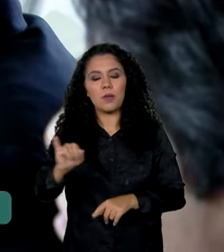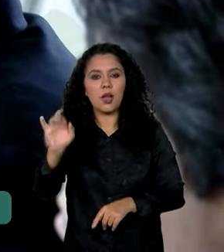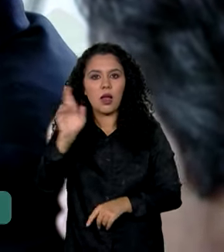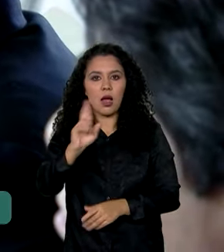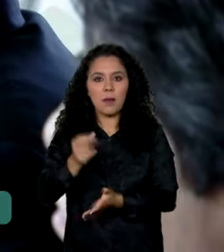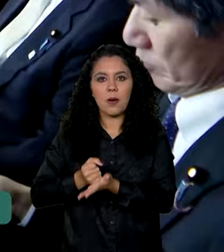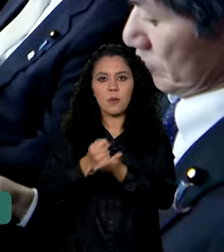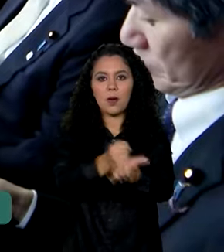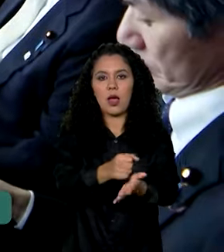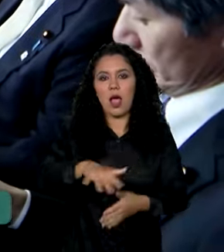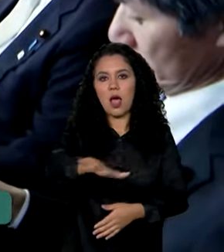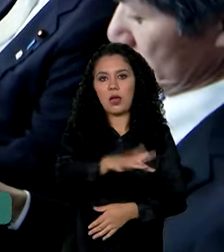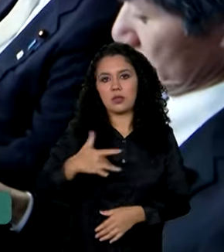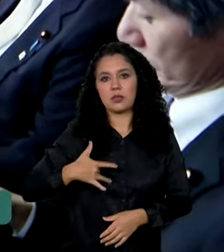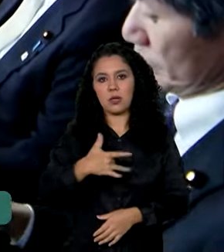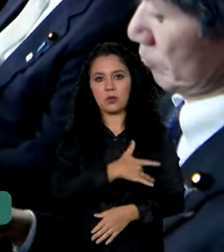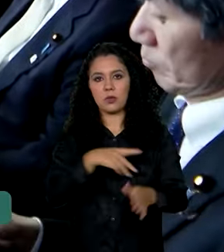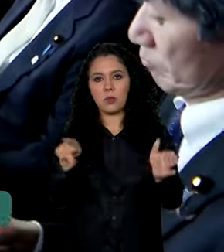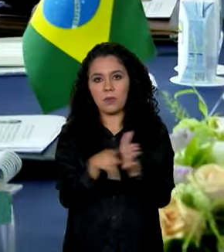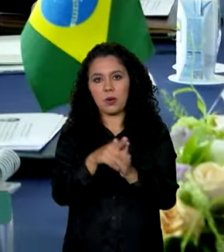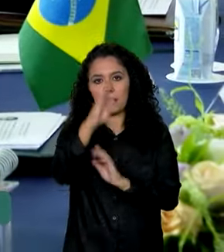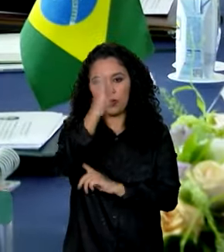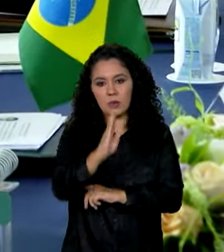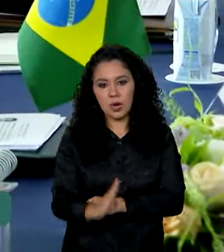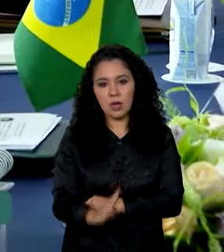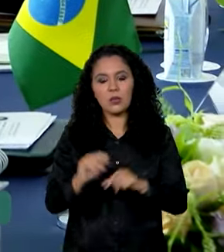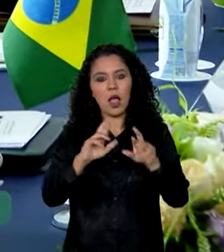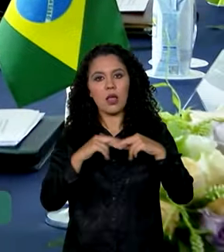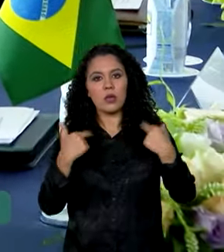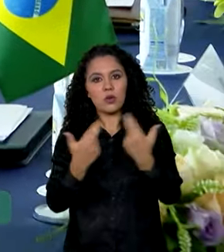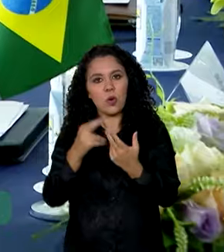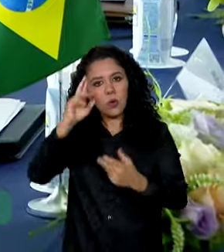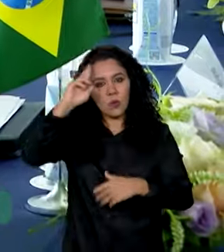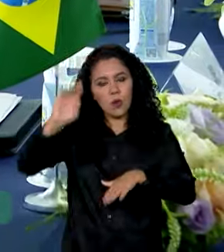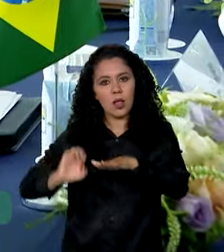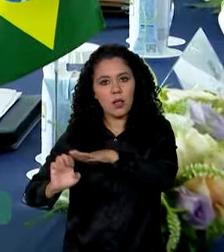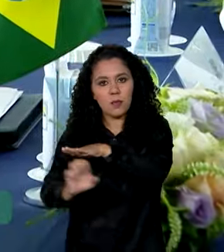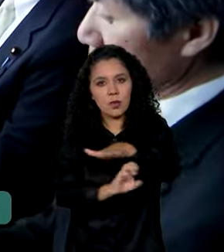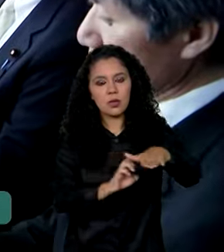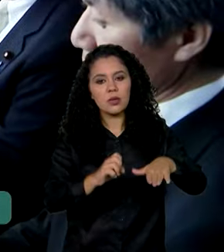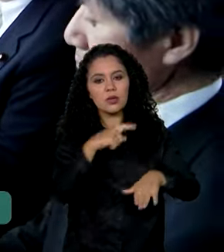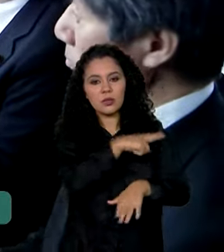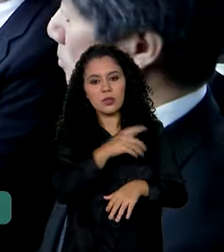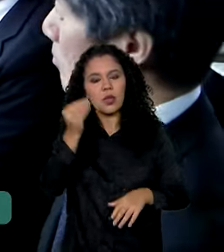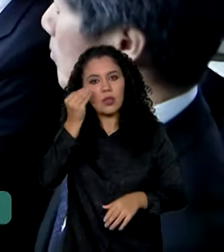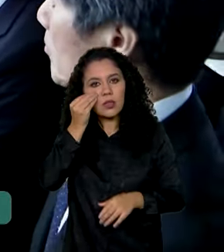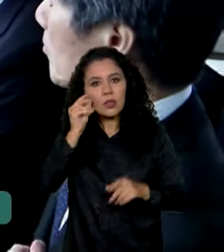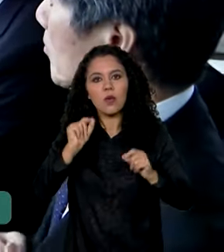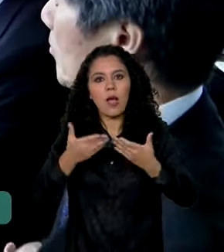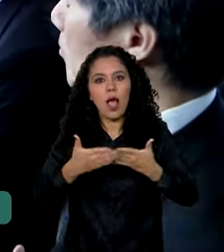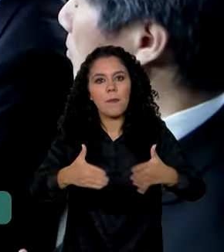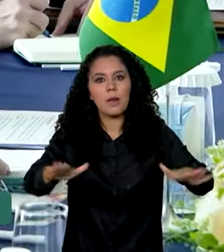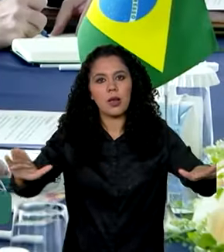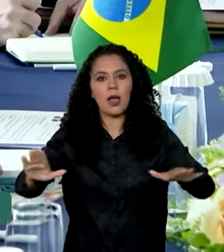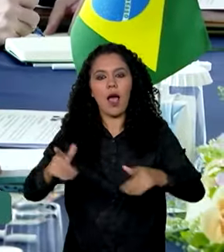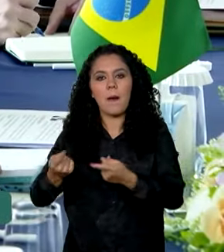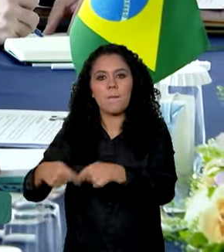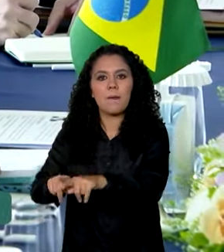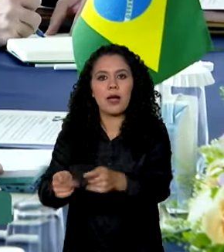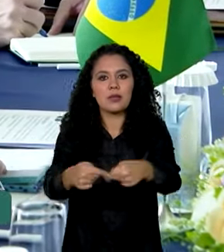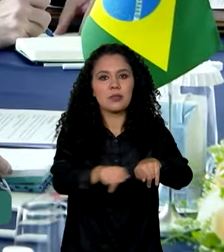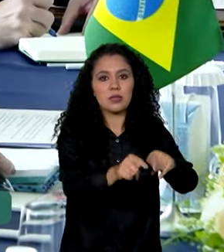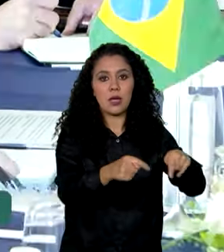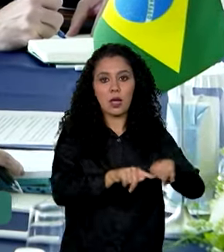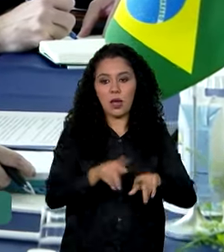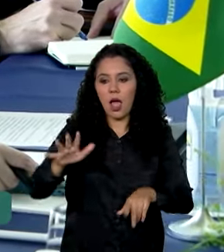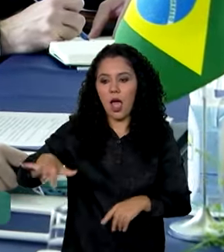no Brasil. Na reunião com empresários, Lula defendeu ampliar as parcerias em outras áreas. Eu acho